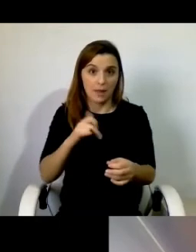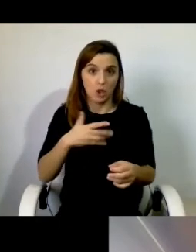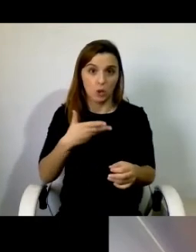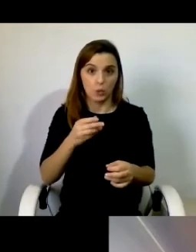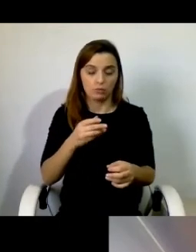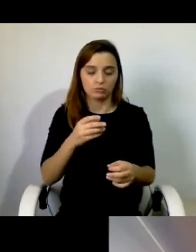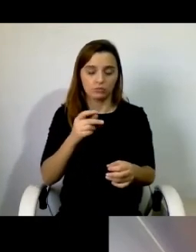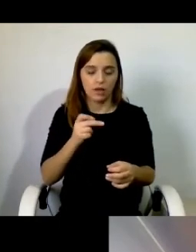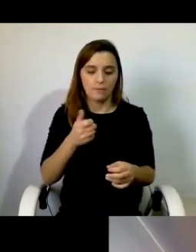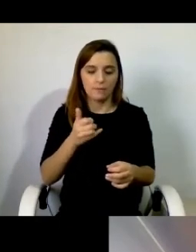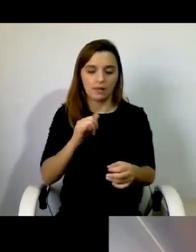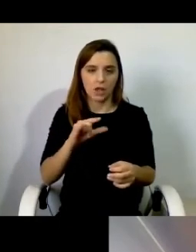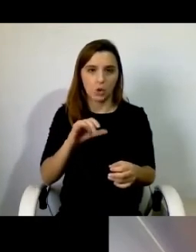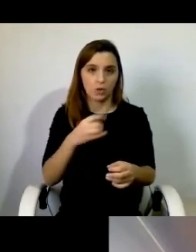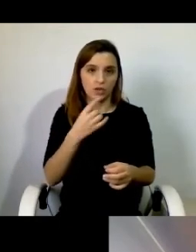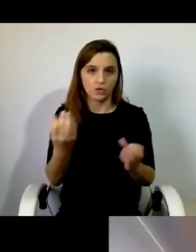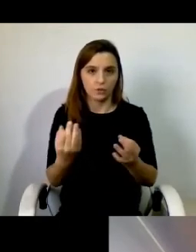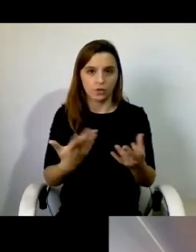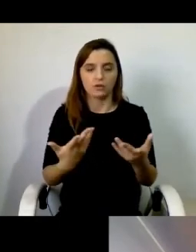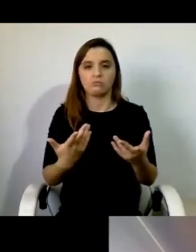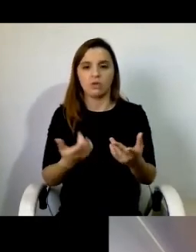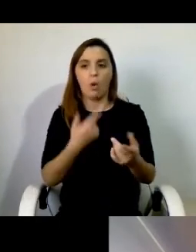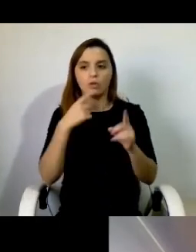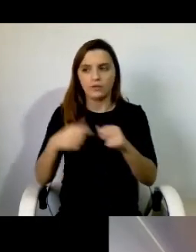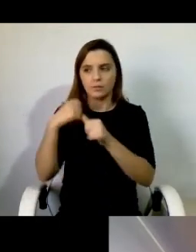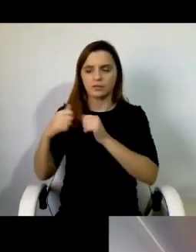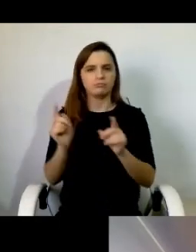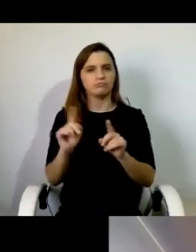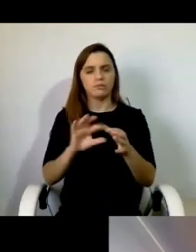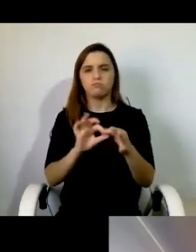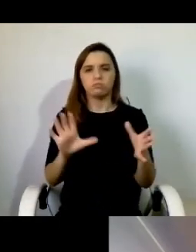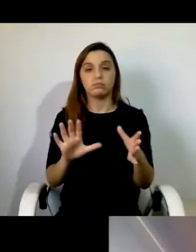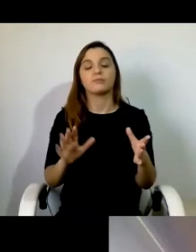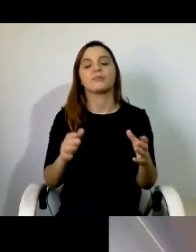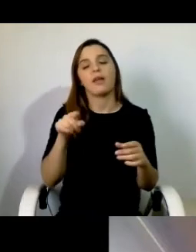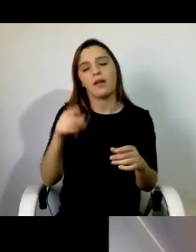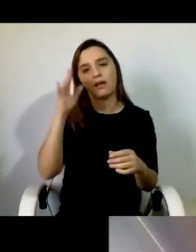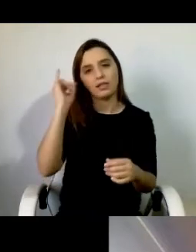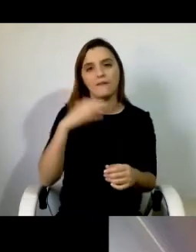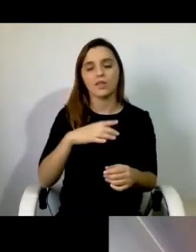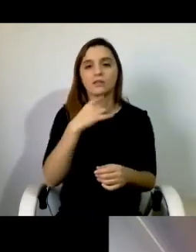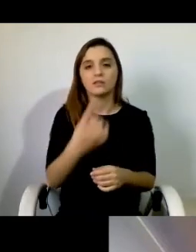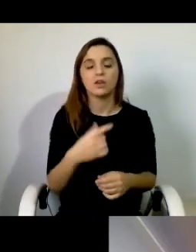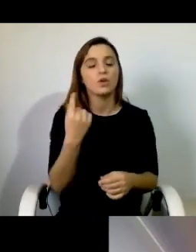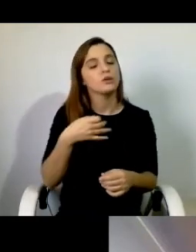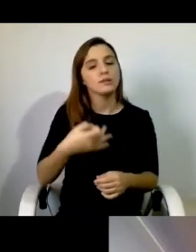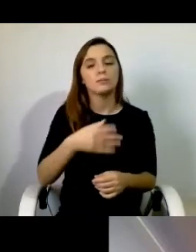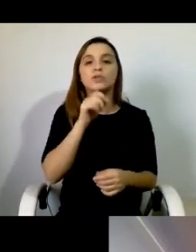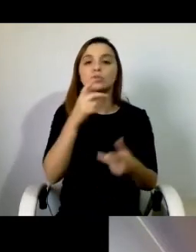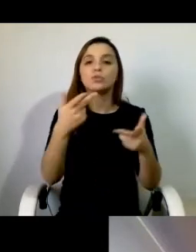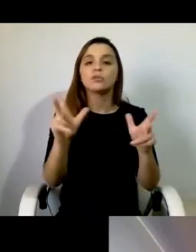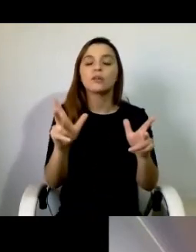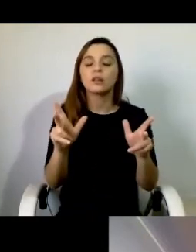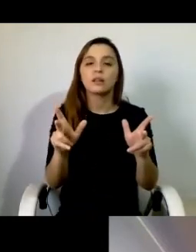passar. Sendo certos que estamos sempre disponíveis para a partilha de tudo